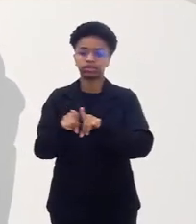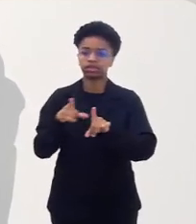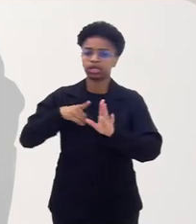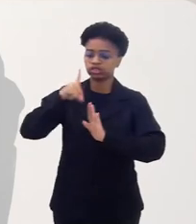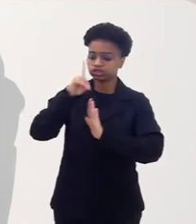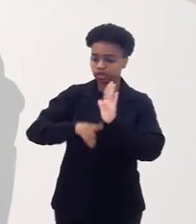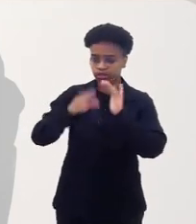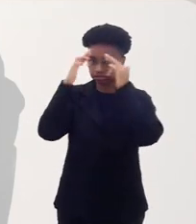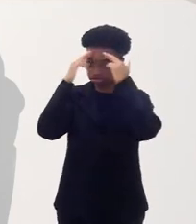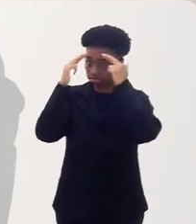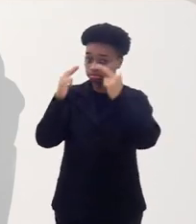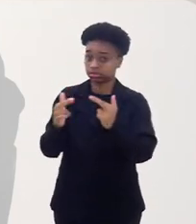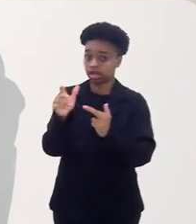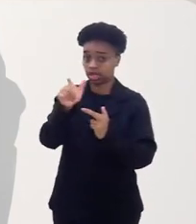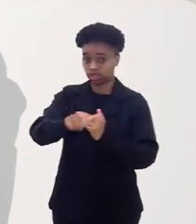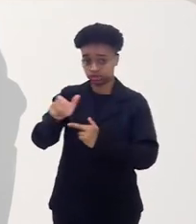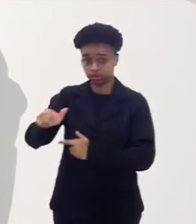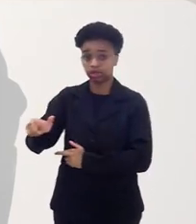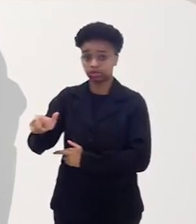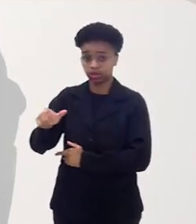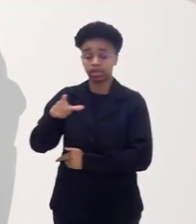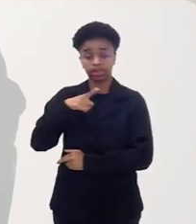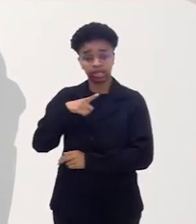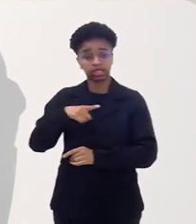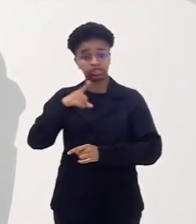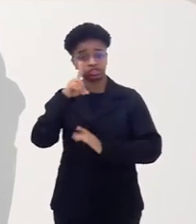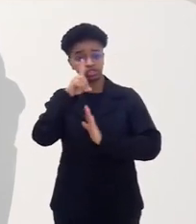respeito, ao seu direito político de escolha,